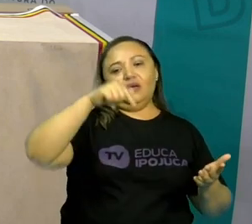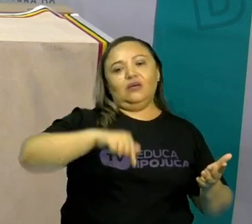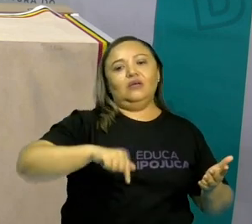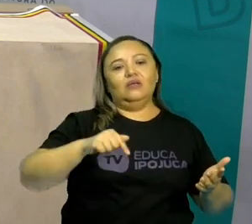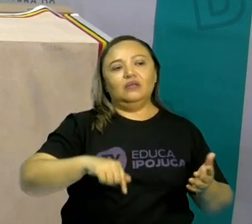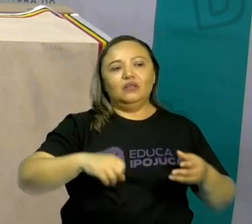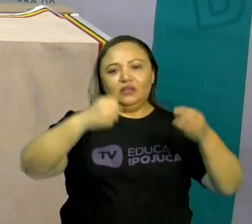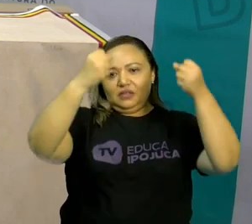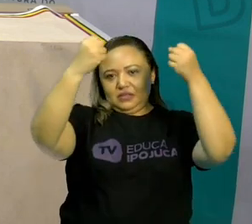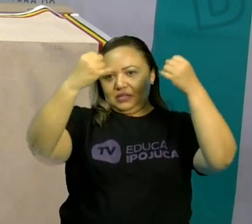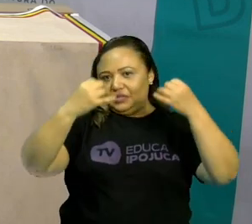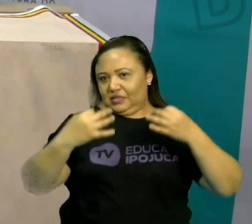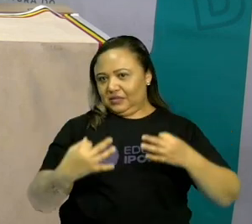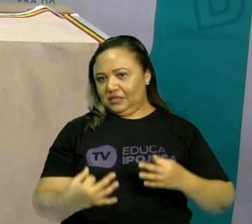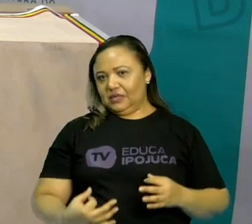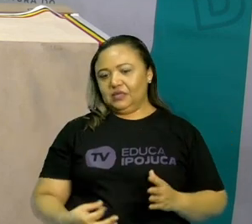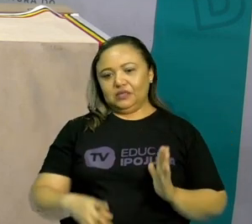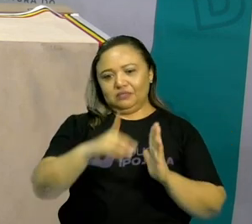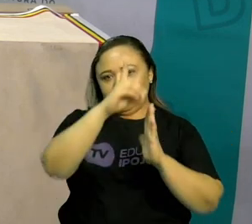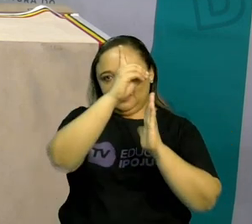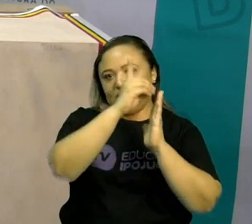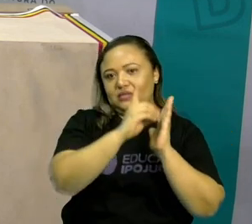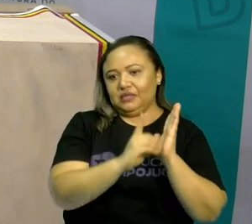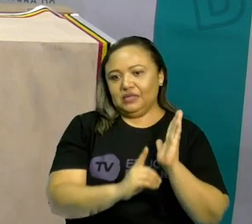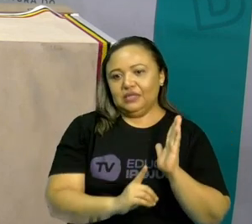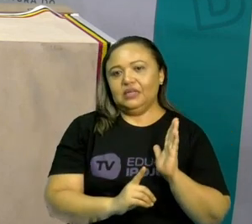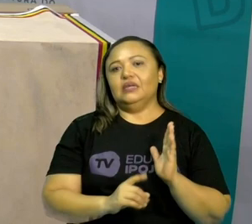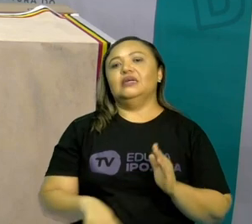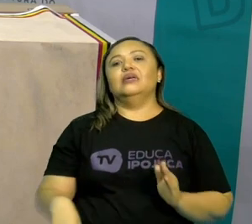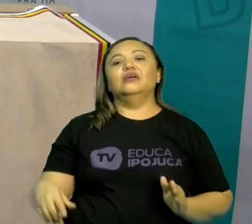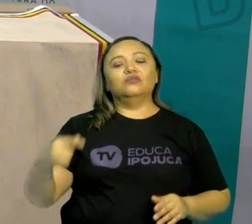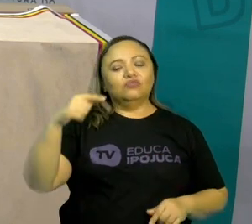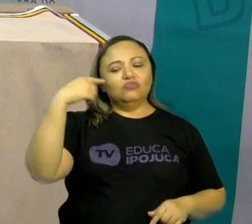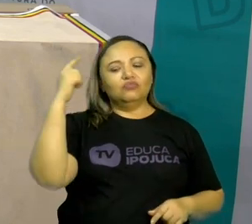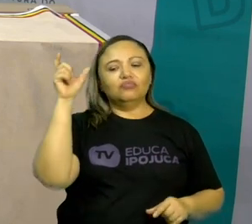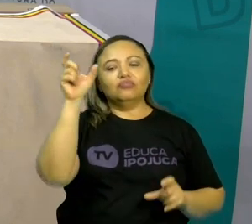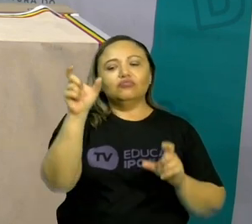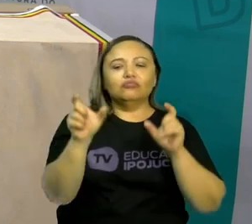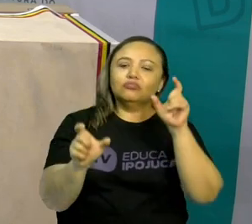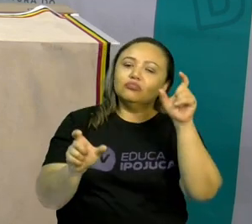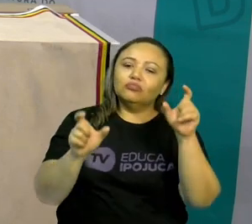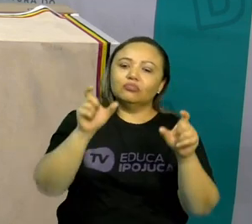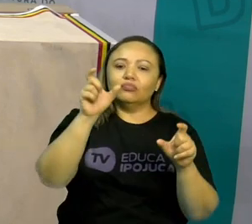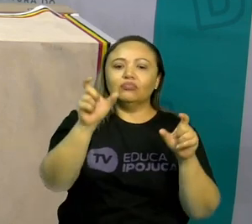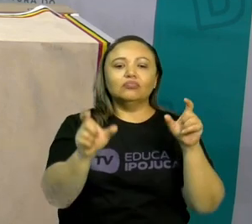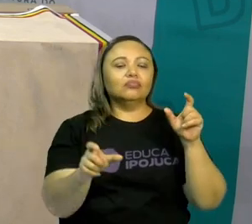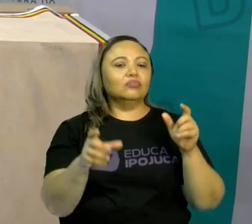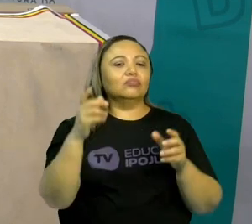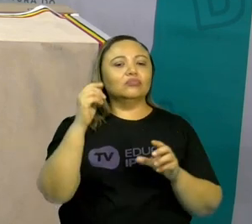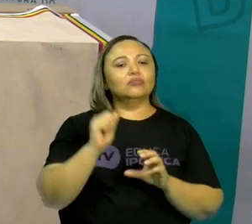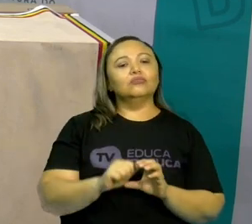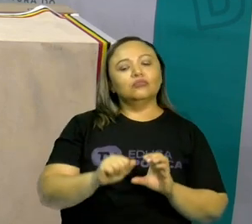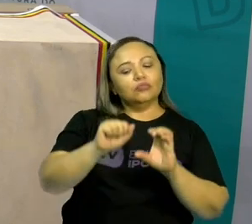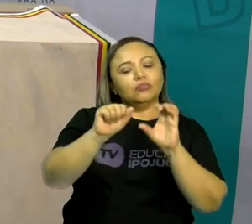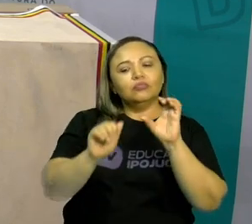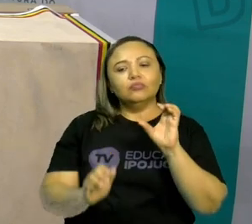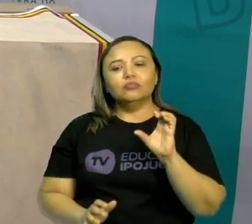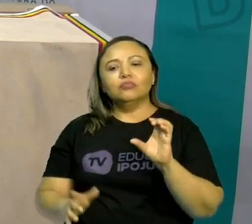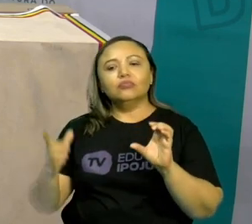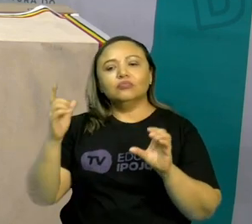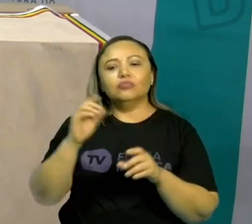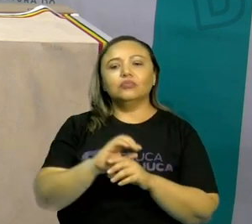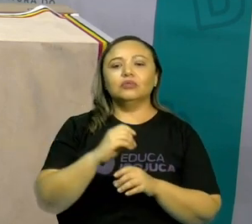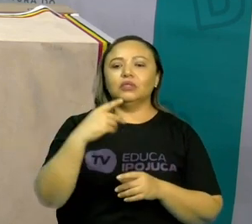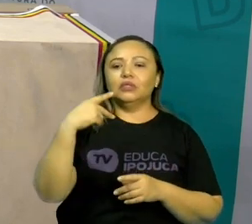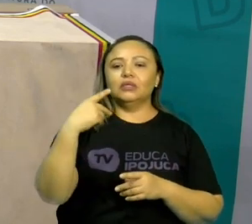gente está falando sobre a identidade, do nosso jeitinho de ser, o que a gente ganhou do papai, da mamãe, a tia